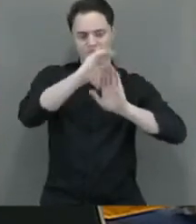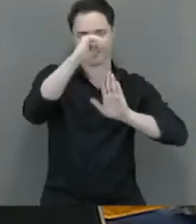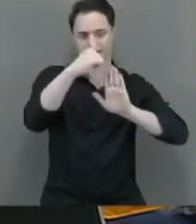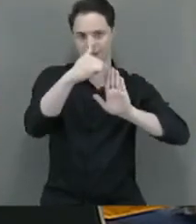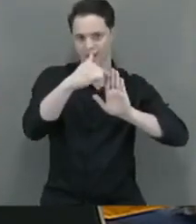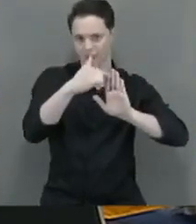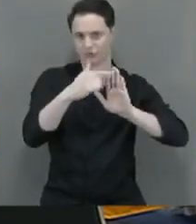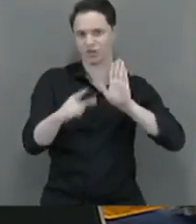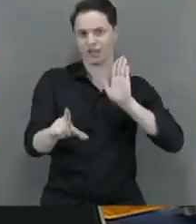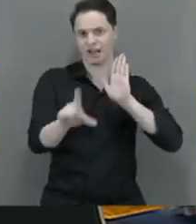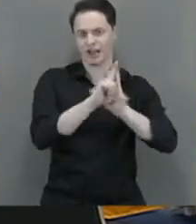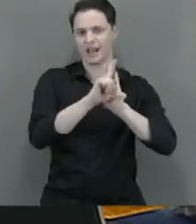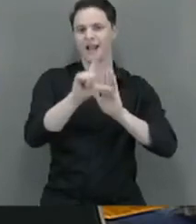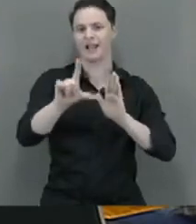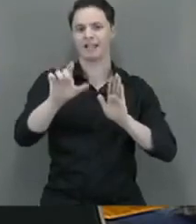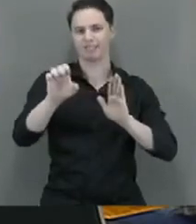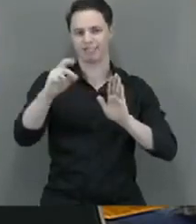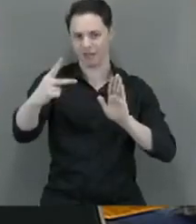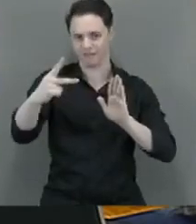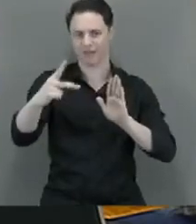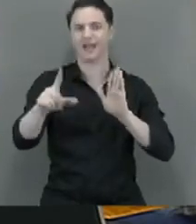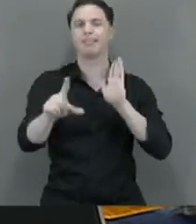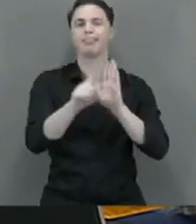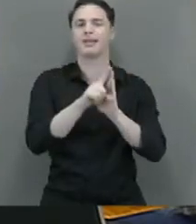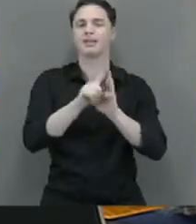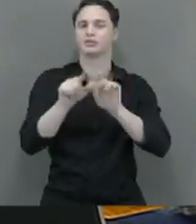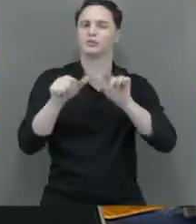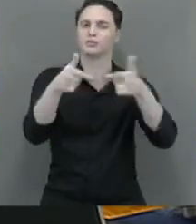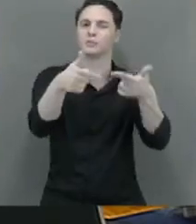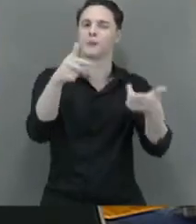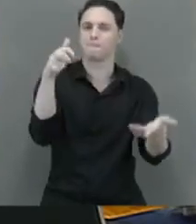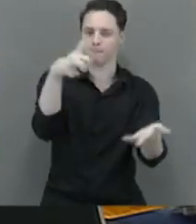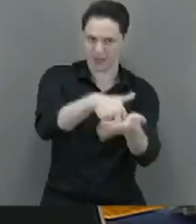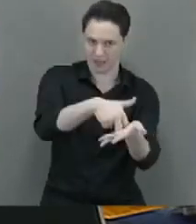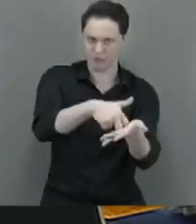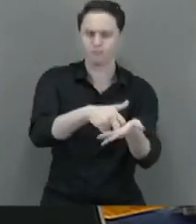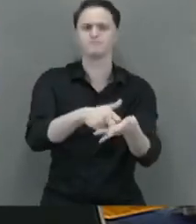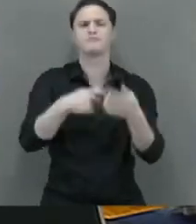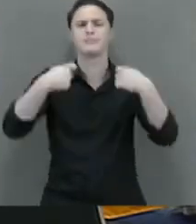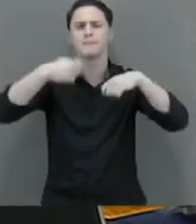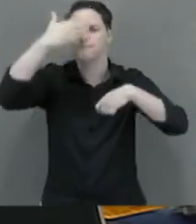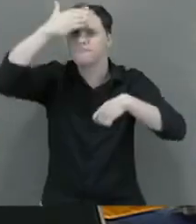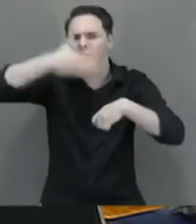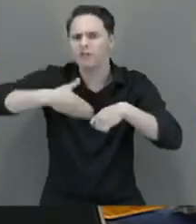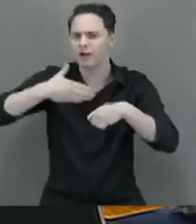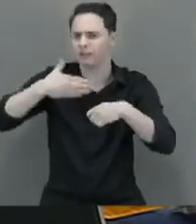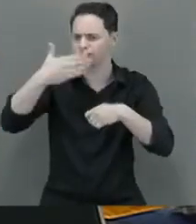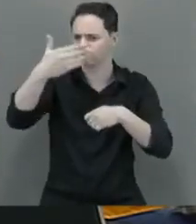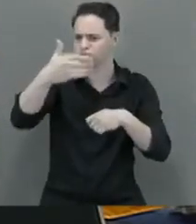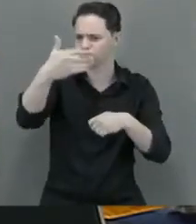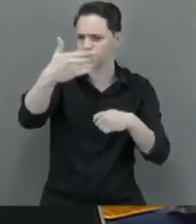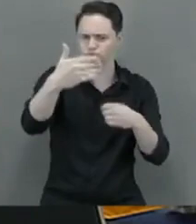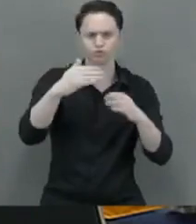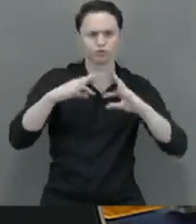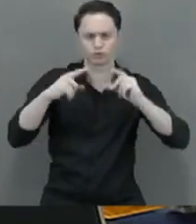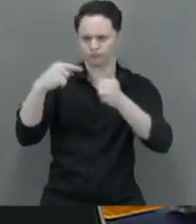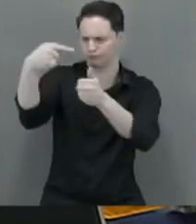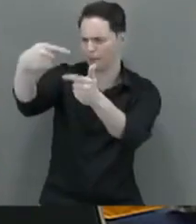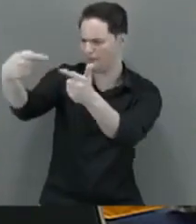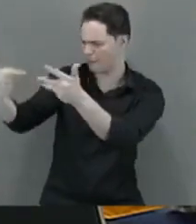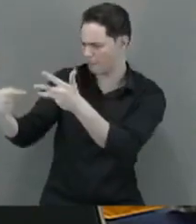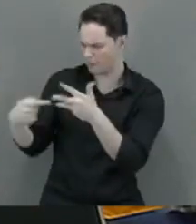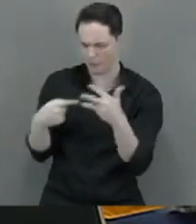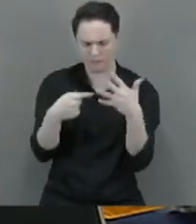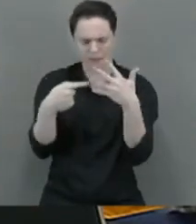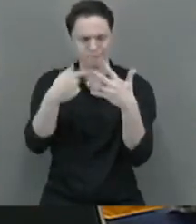Alep, que é a Lei de Execuções Penais, possa ser provado por todas as formas em direito admitidas, entendemos